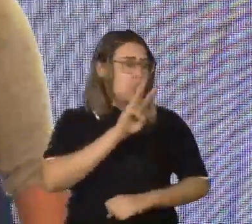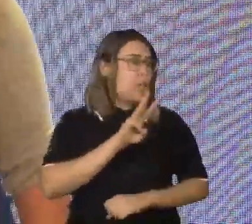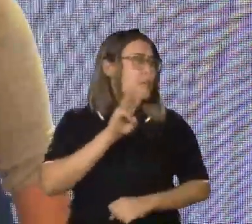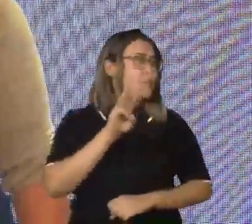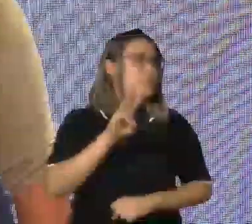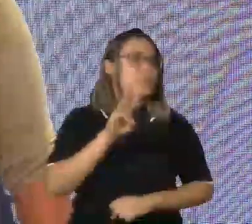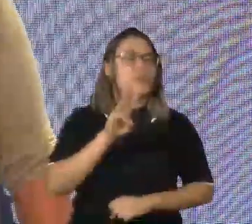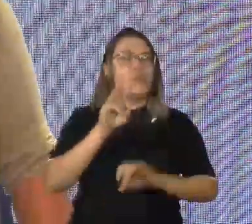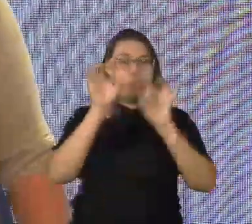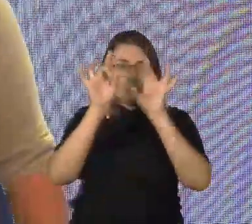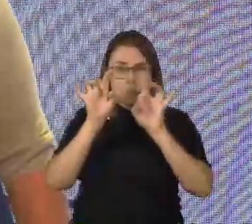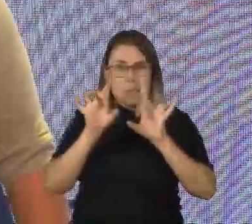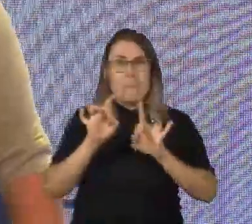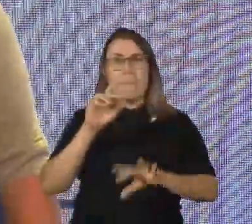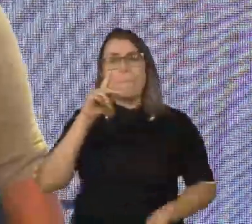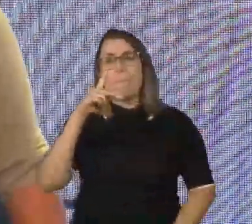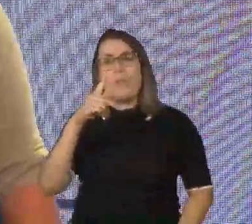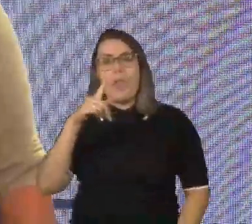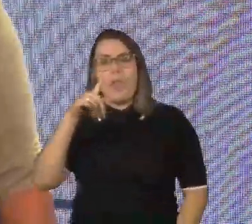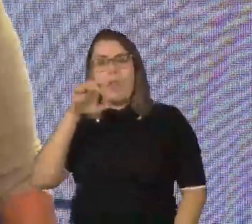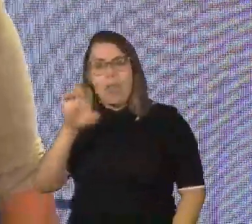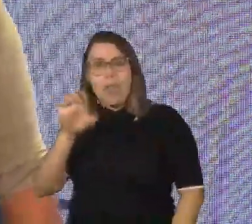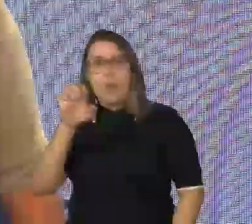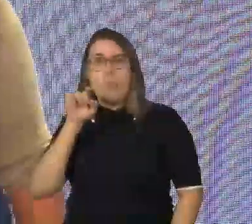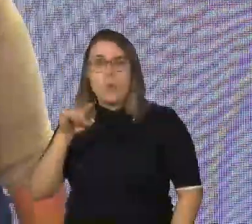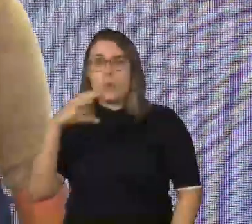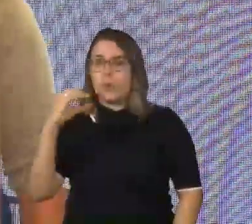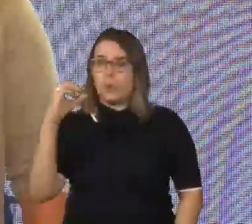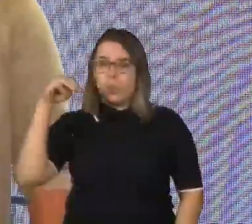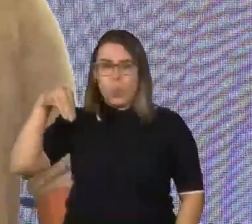educaçãoespecial pe.com.br. Muito obrigada. tchau.